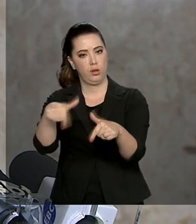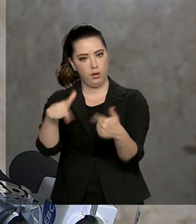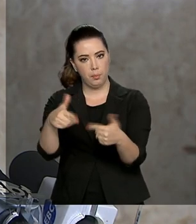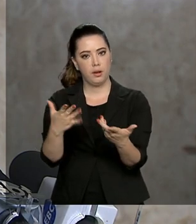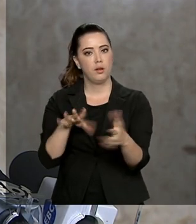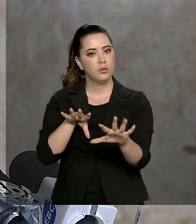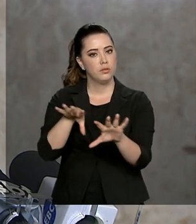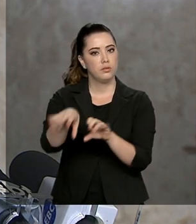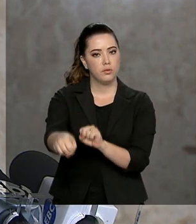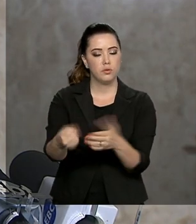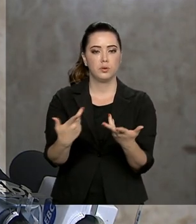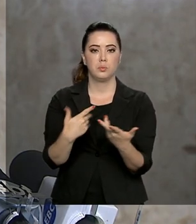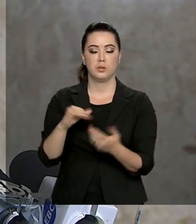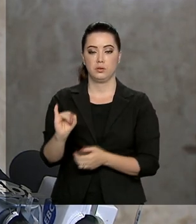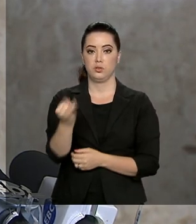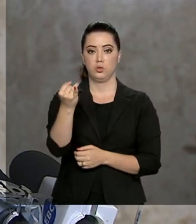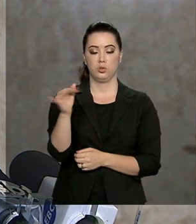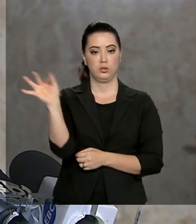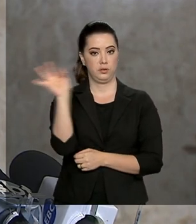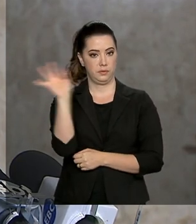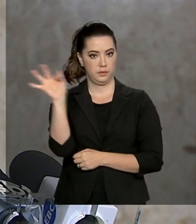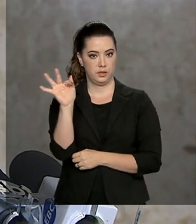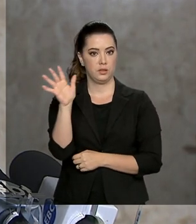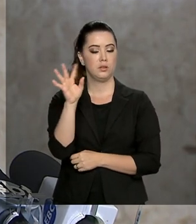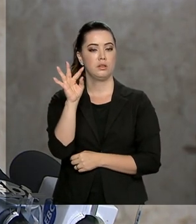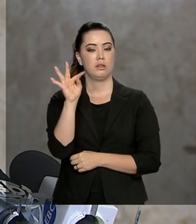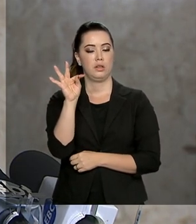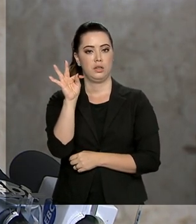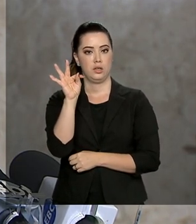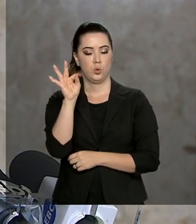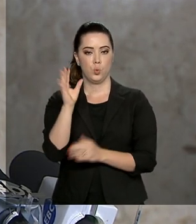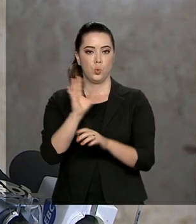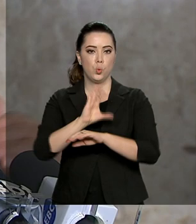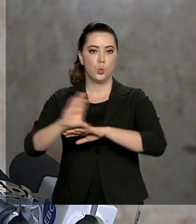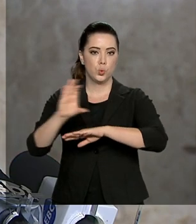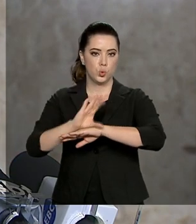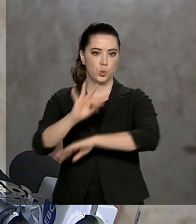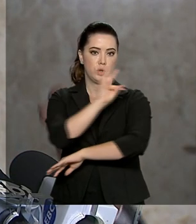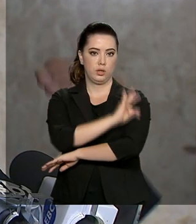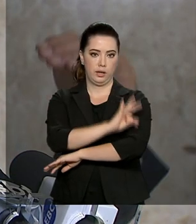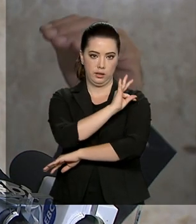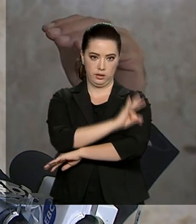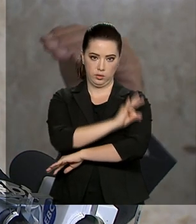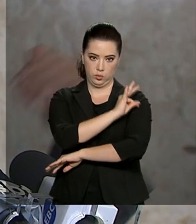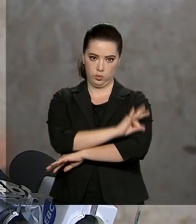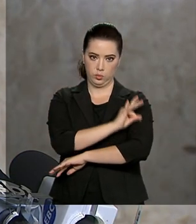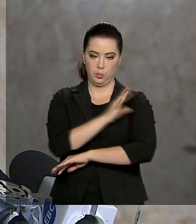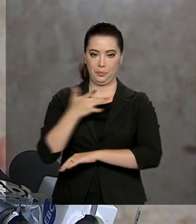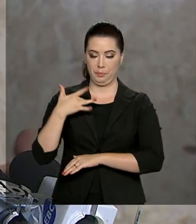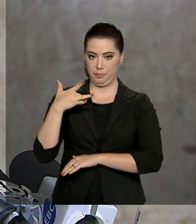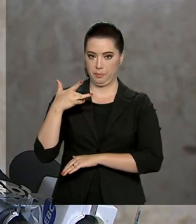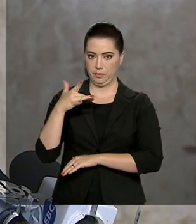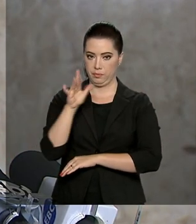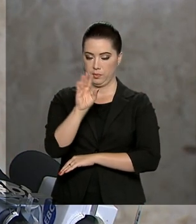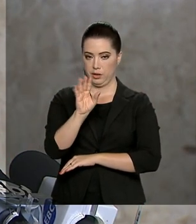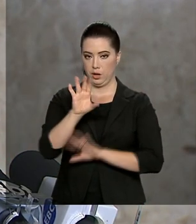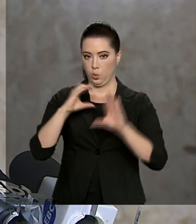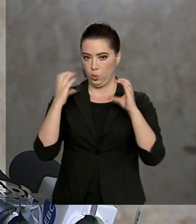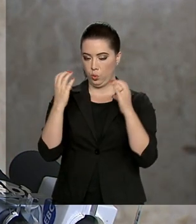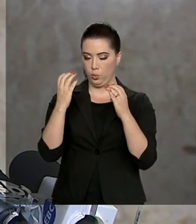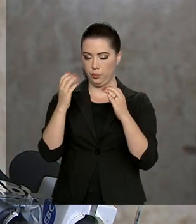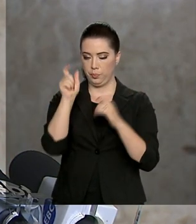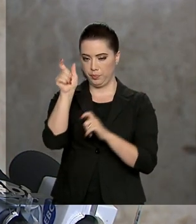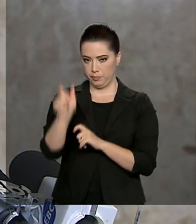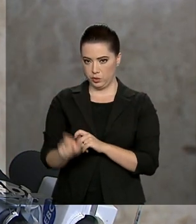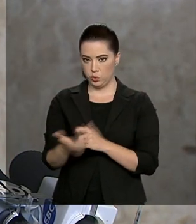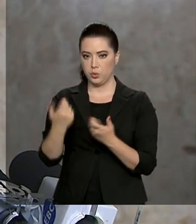fevereiro, a gente lança o curso técnico para os agentes comunitários de saúde e eleva a capacitação dos mesmos para